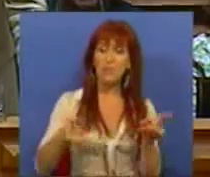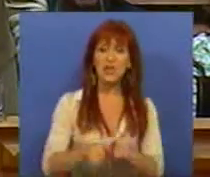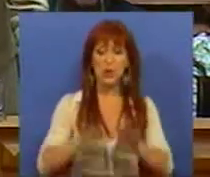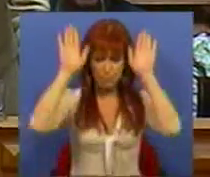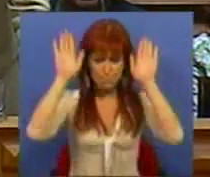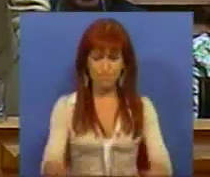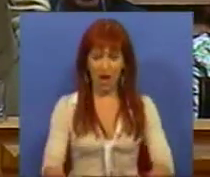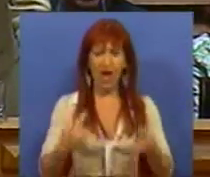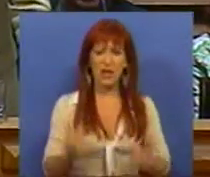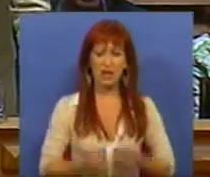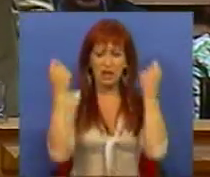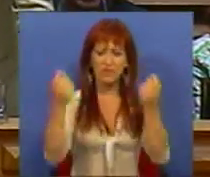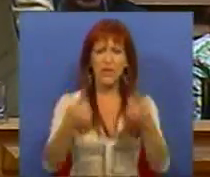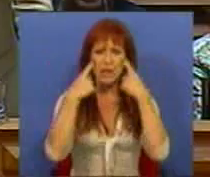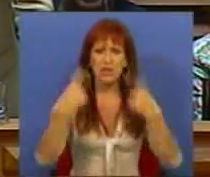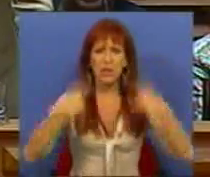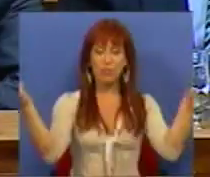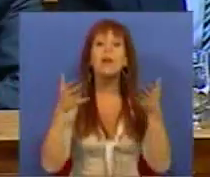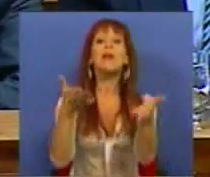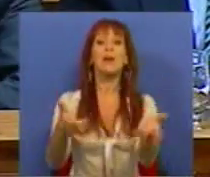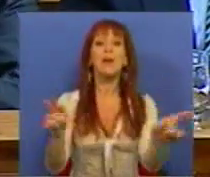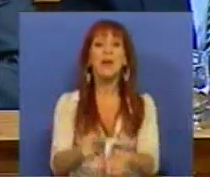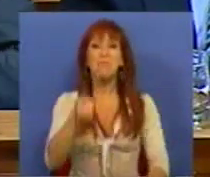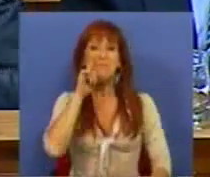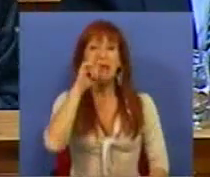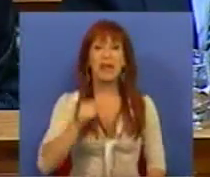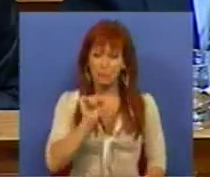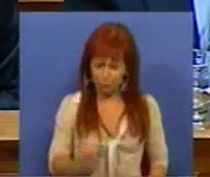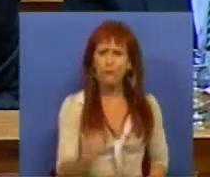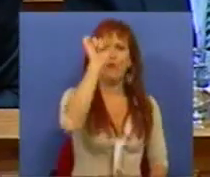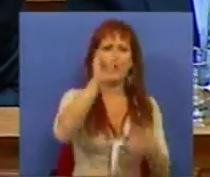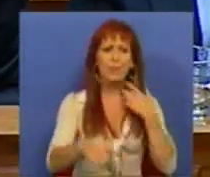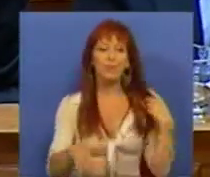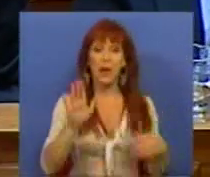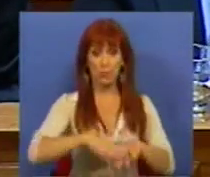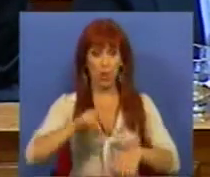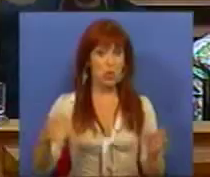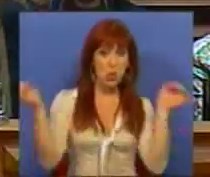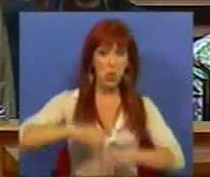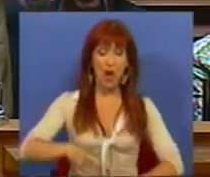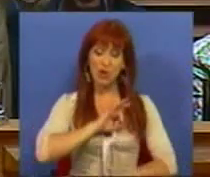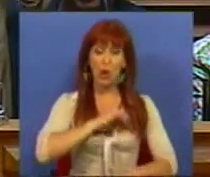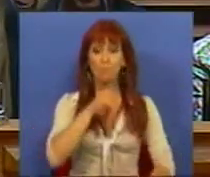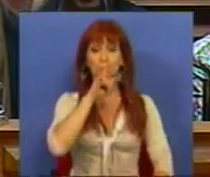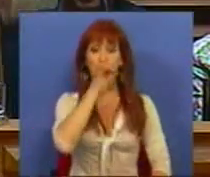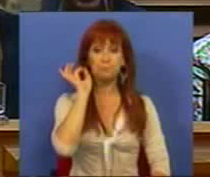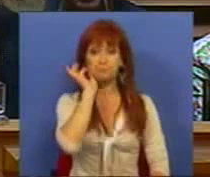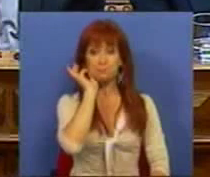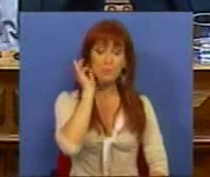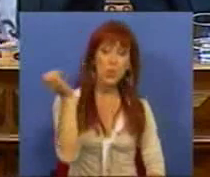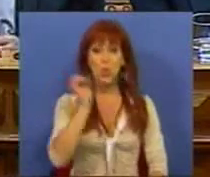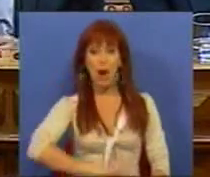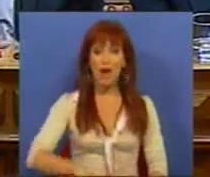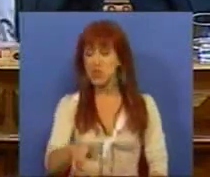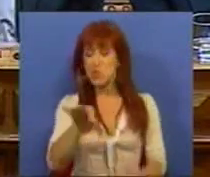suspender o investimento público, é uma mentira sua. E como não há, o Sr. vai ficar calado. Não